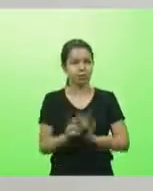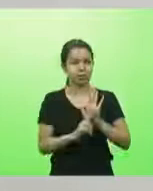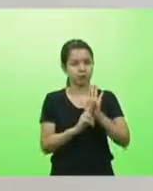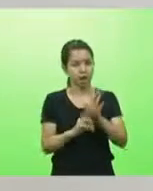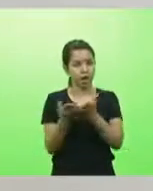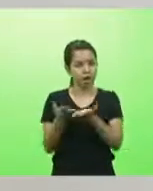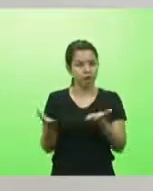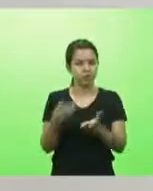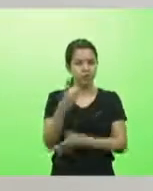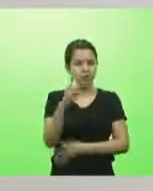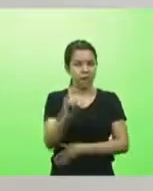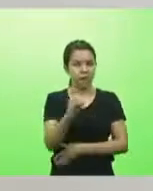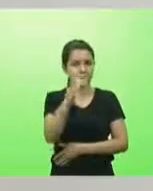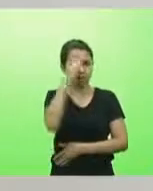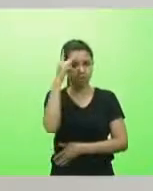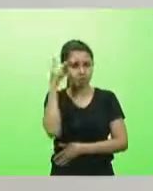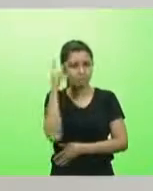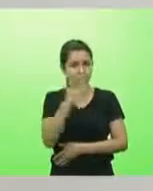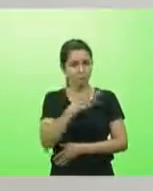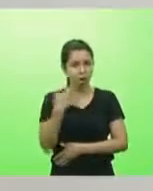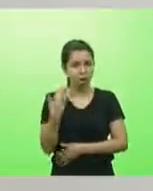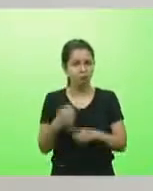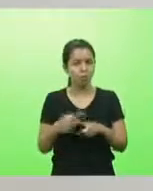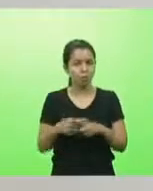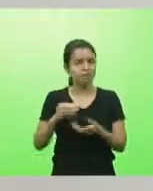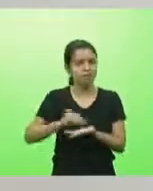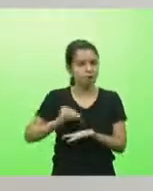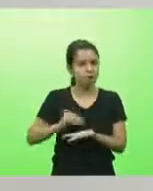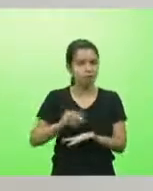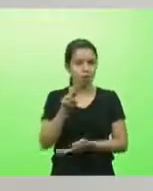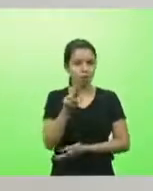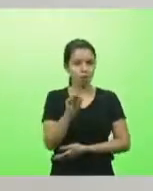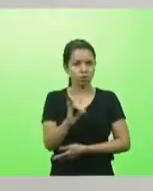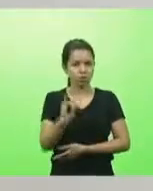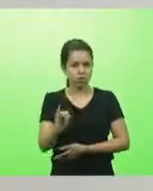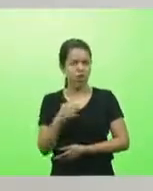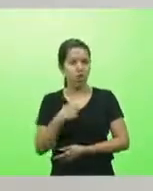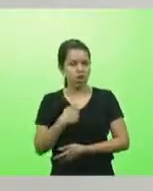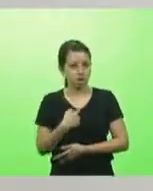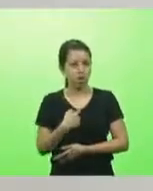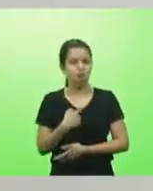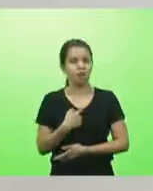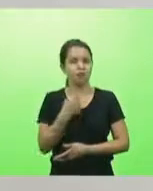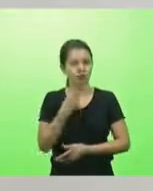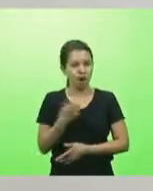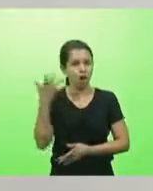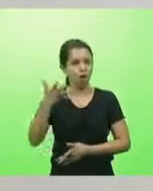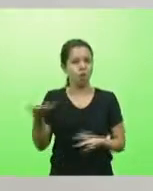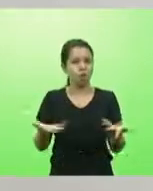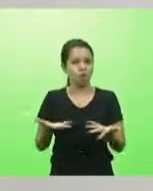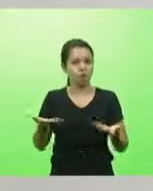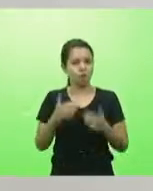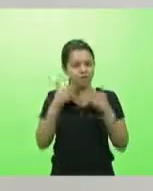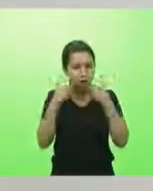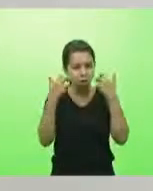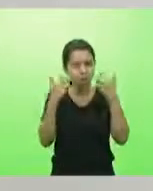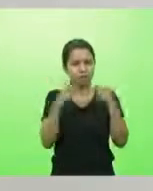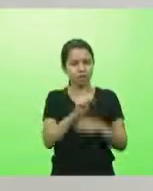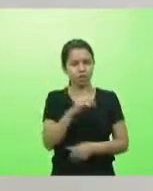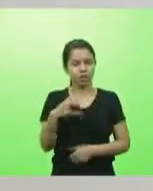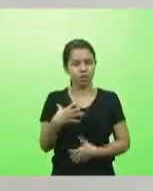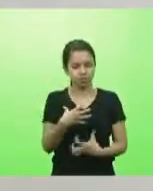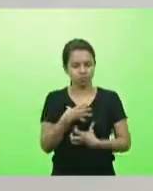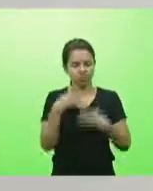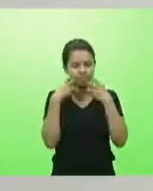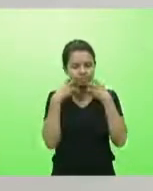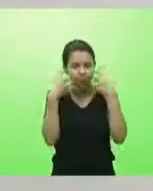que morreram por falta de uma UTI que faça essa fala hoje. É uma vergonha para Santa Catarina. Eu me sinto envergonhado